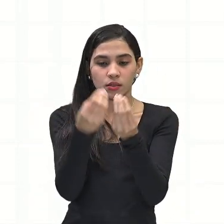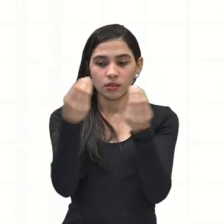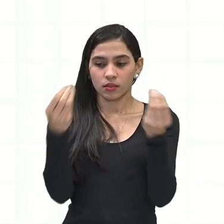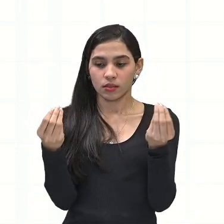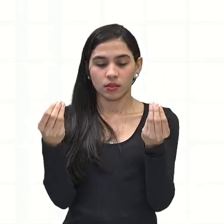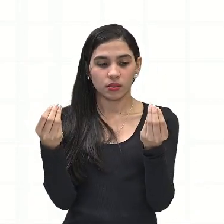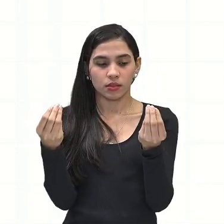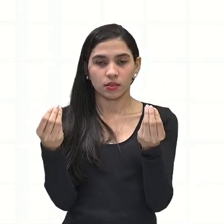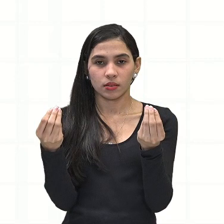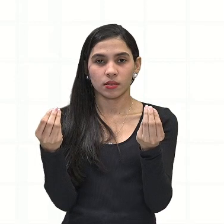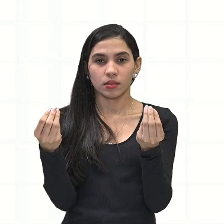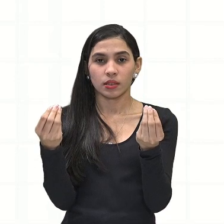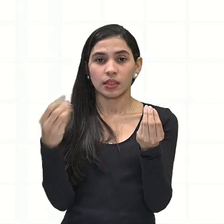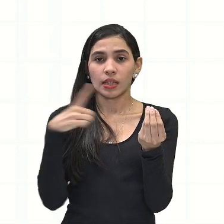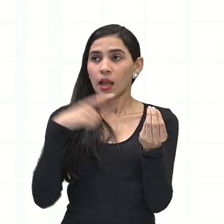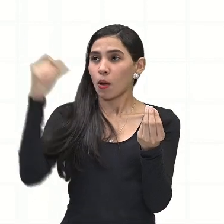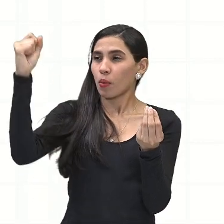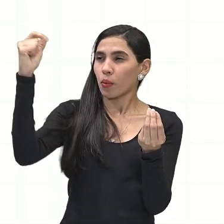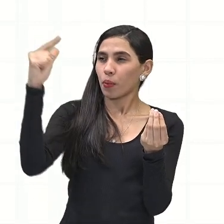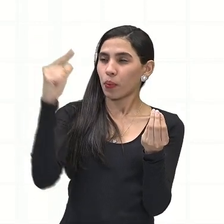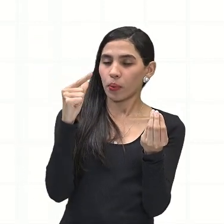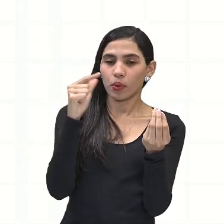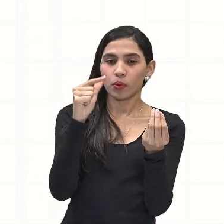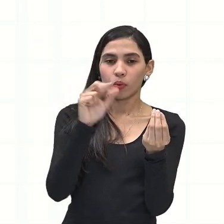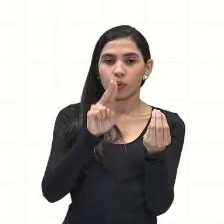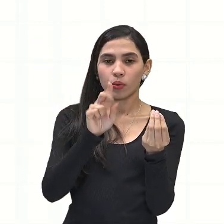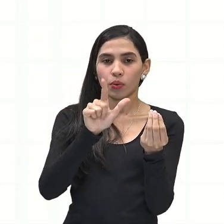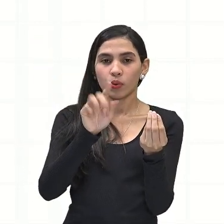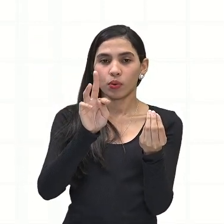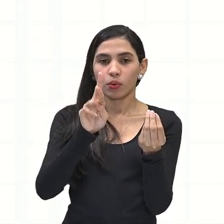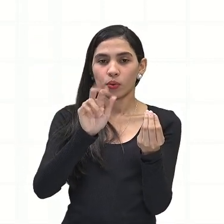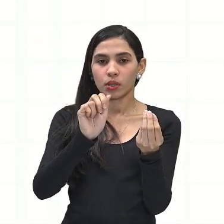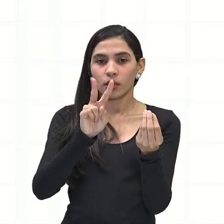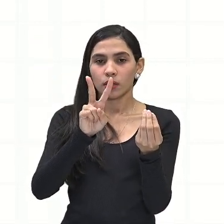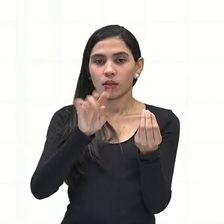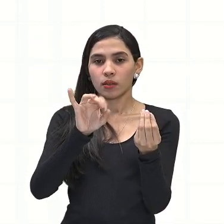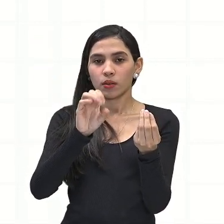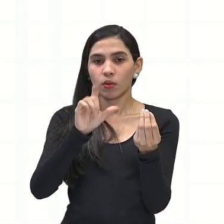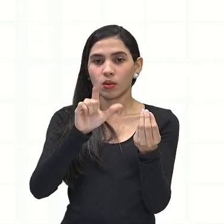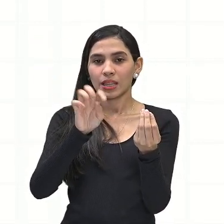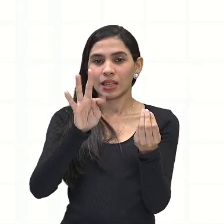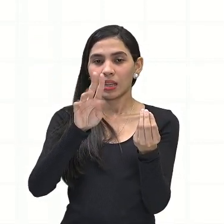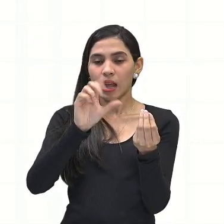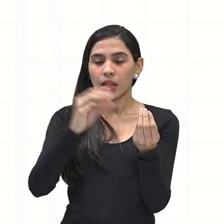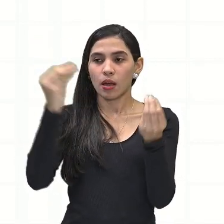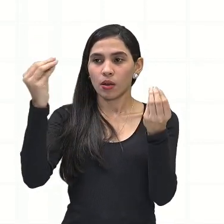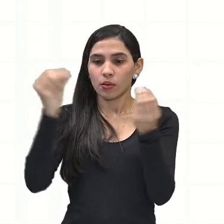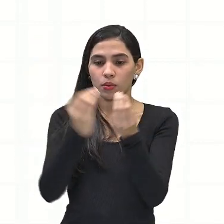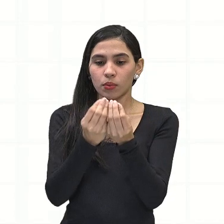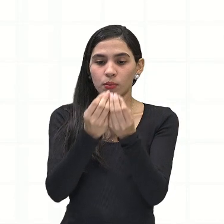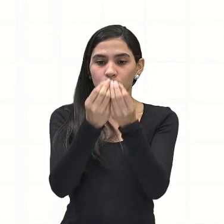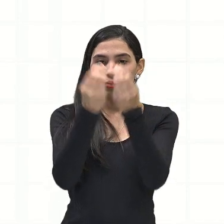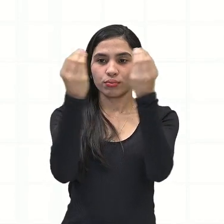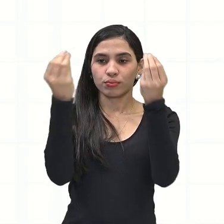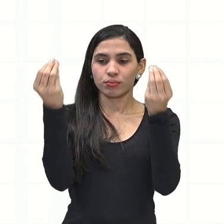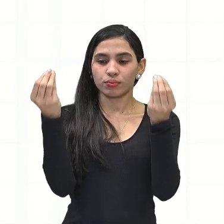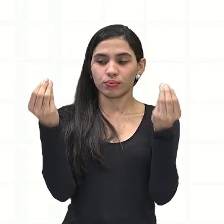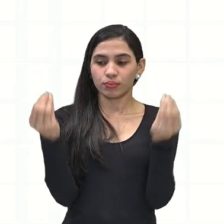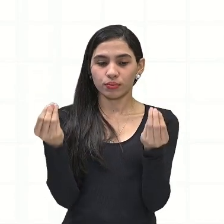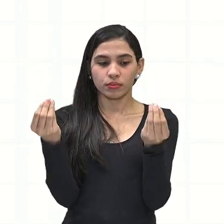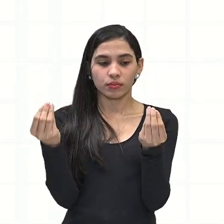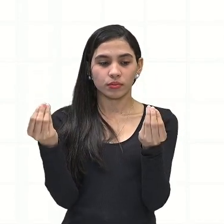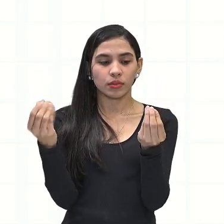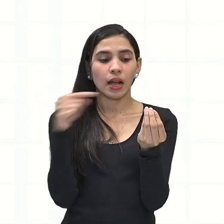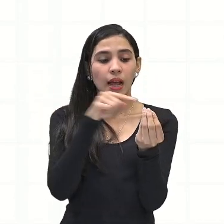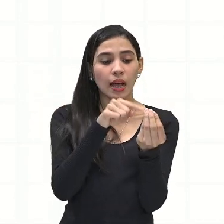desses raios ultravioletas que chegam à superfície da Terra e aí, torna-se um átomo de